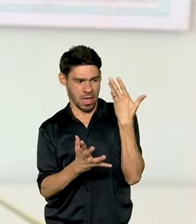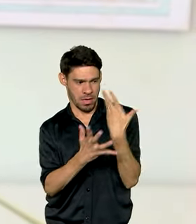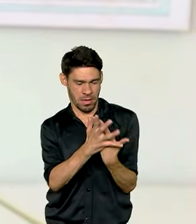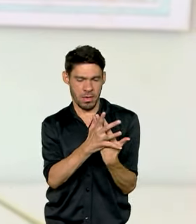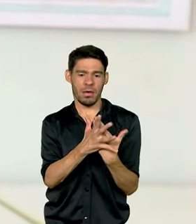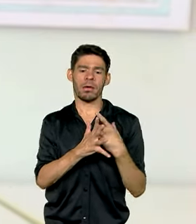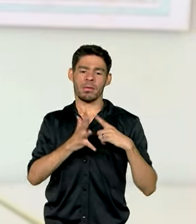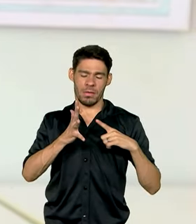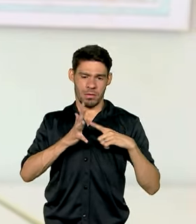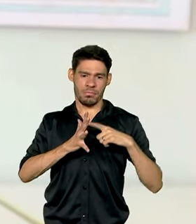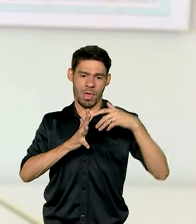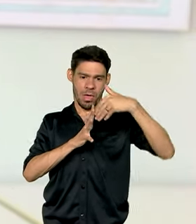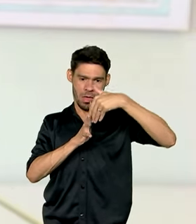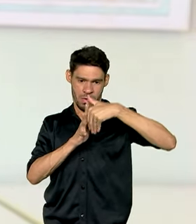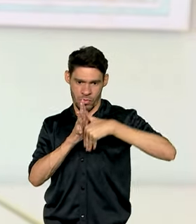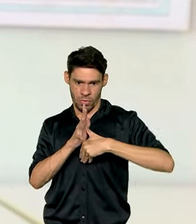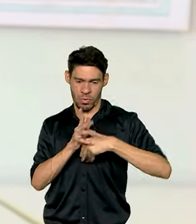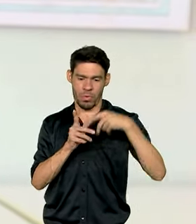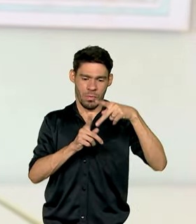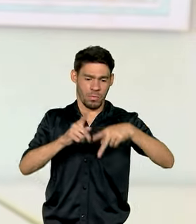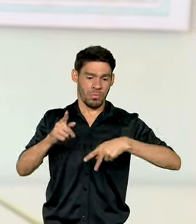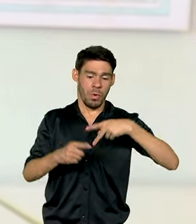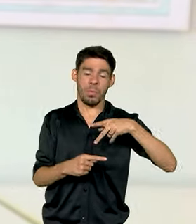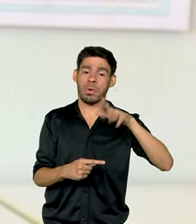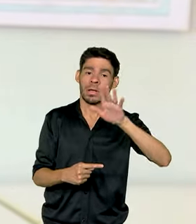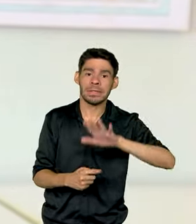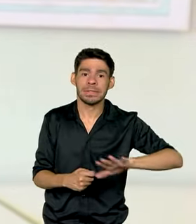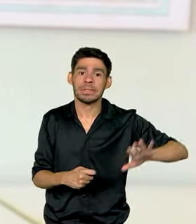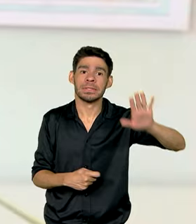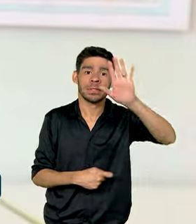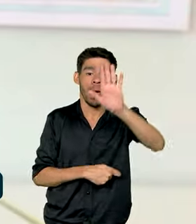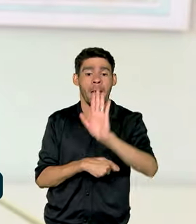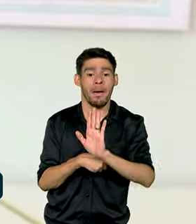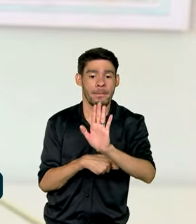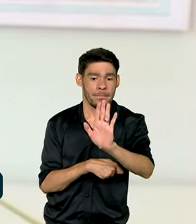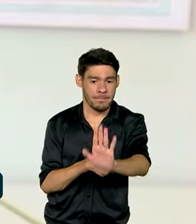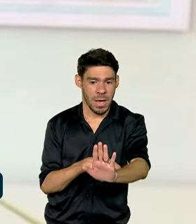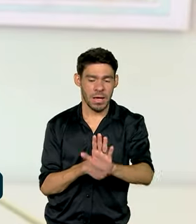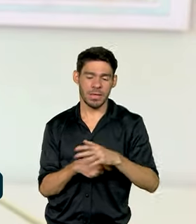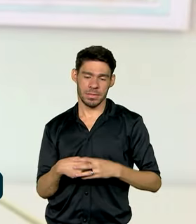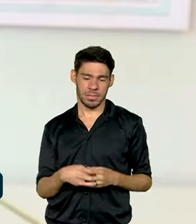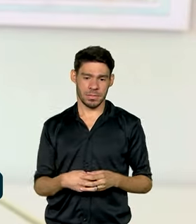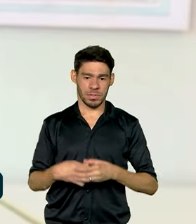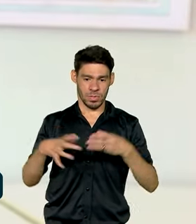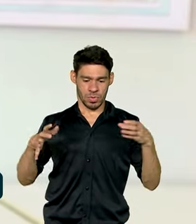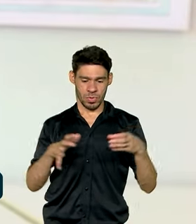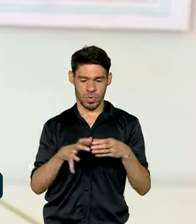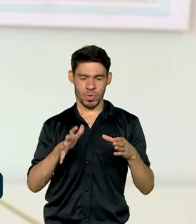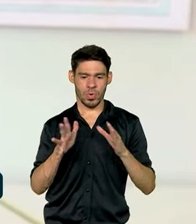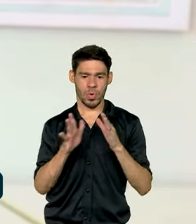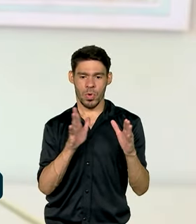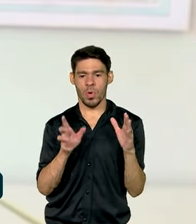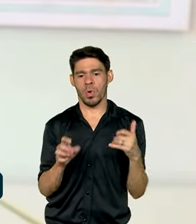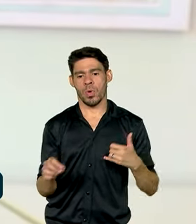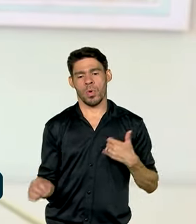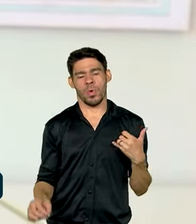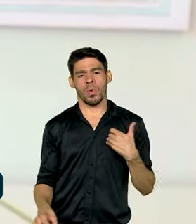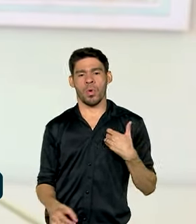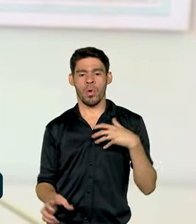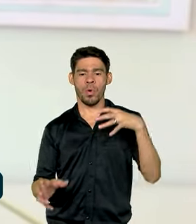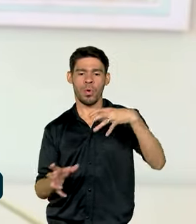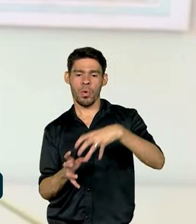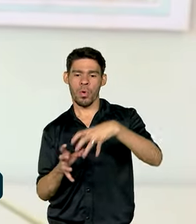reduzindo entre a população como um todo, porém, né? No grupo etário de pessoas mais